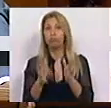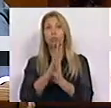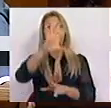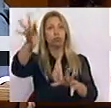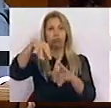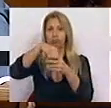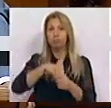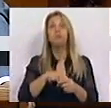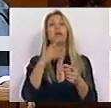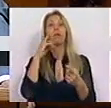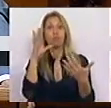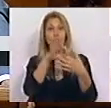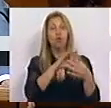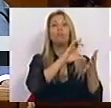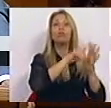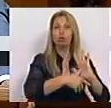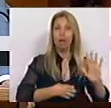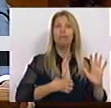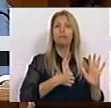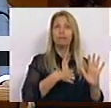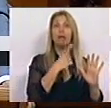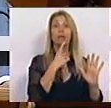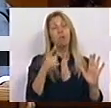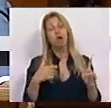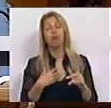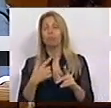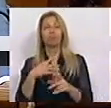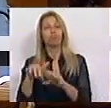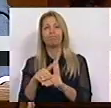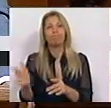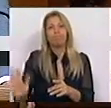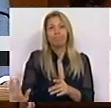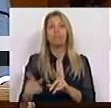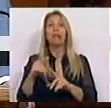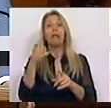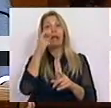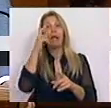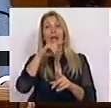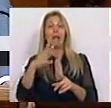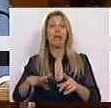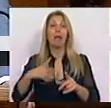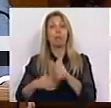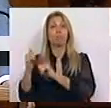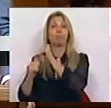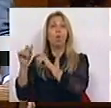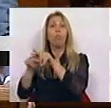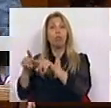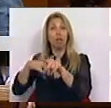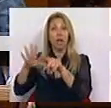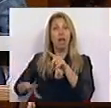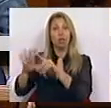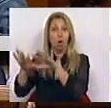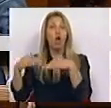projeto. Só não contamos com aqueles que querem insistir na política de regressão económica e social que tem sido seguida nos últimos anos. Uma